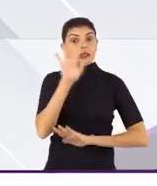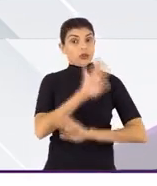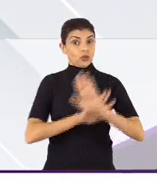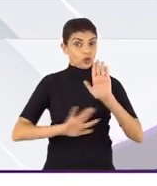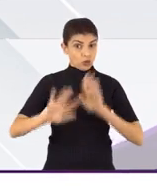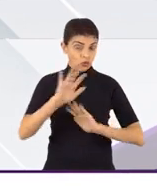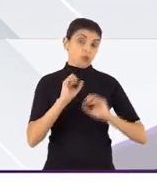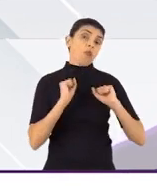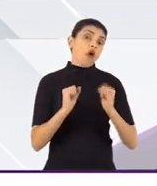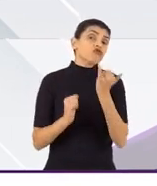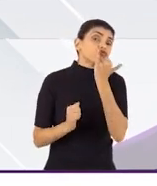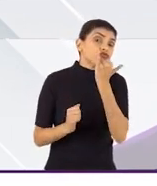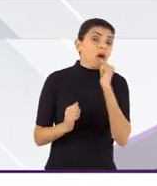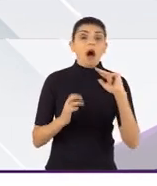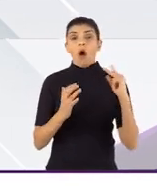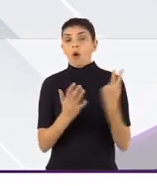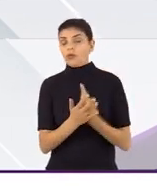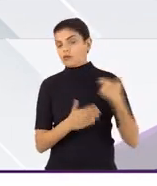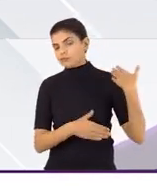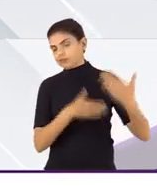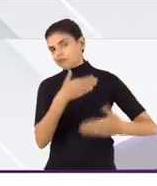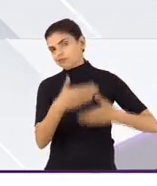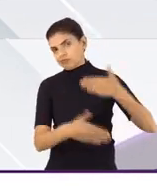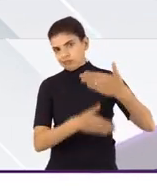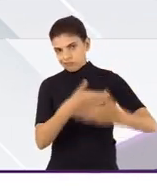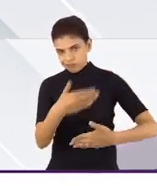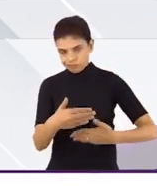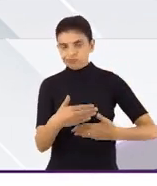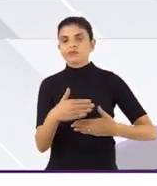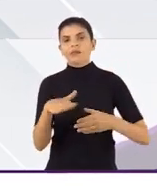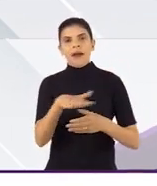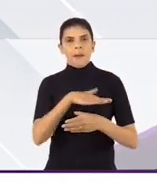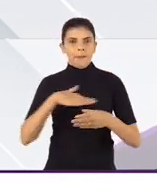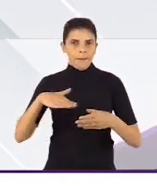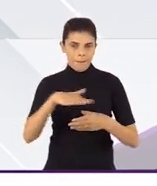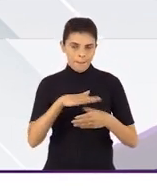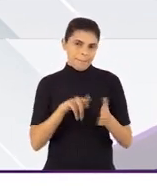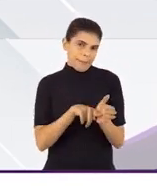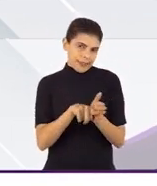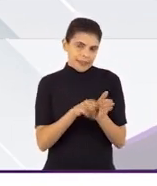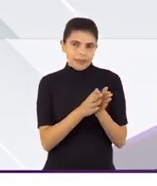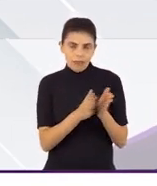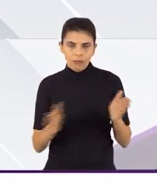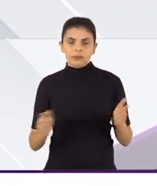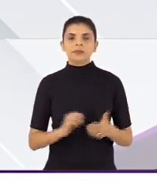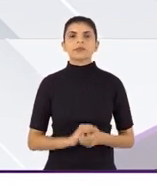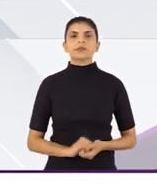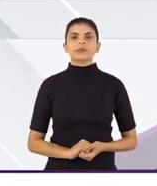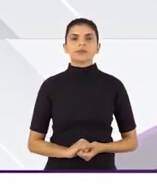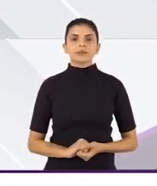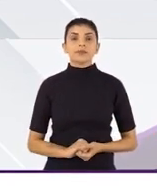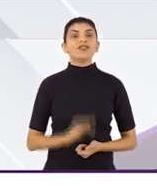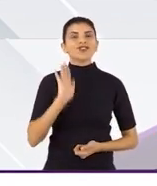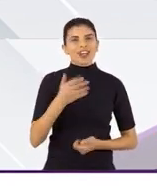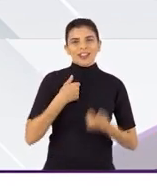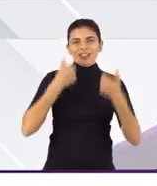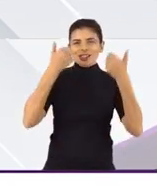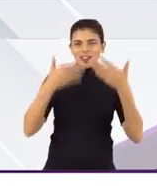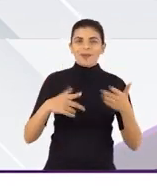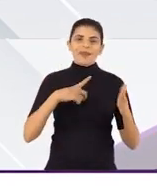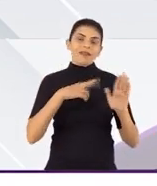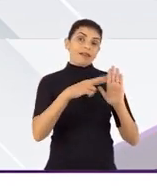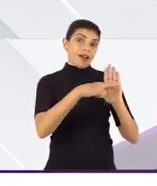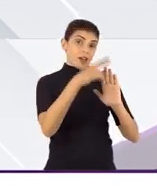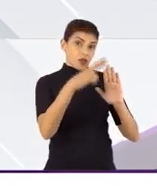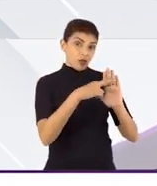possíveis riscos que podem acontecer no ambiente da pesquisa. Como